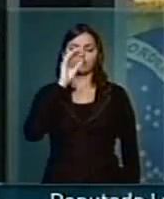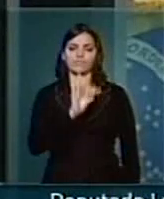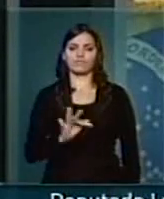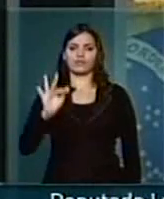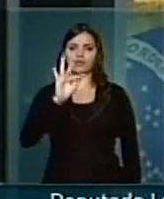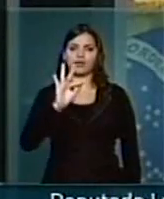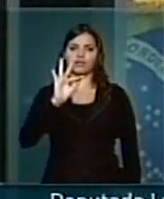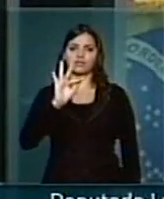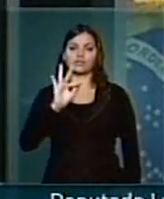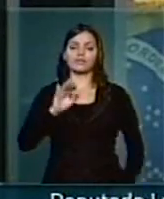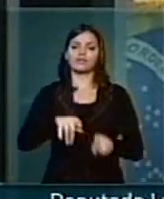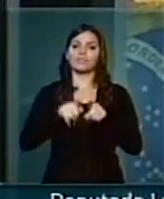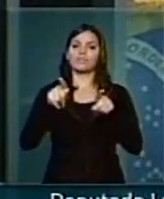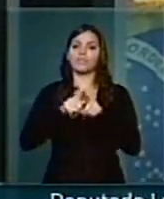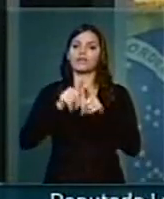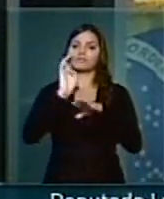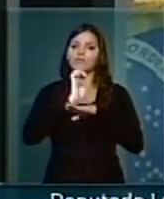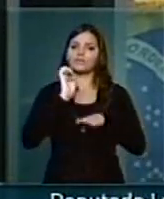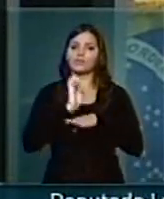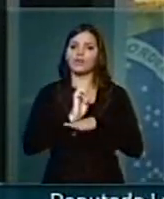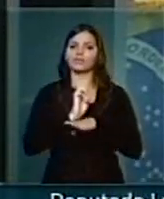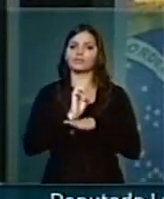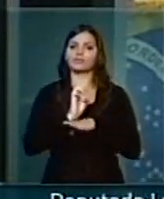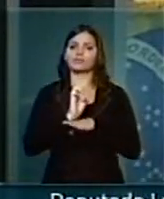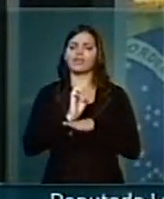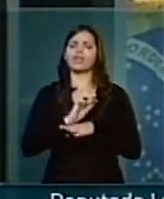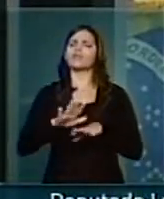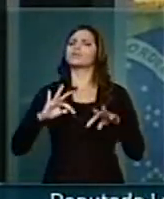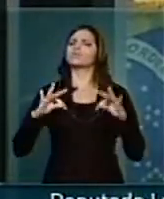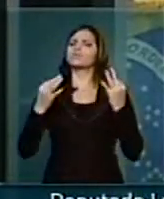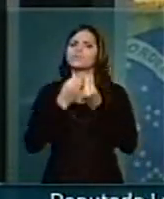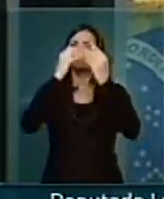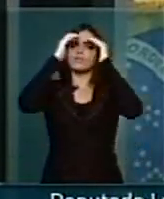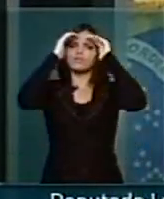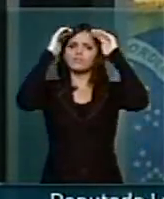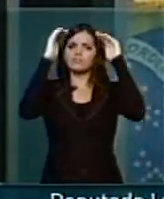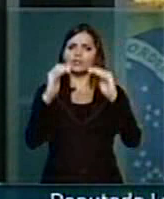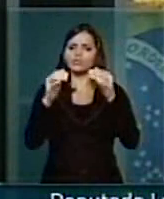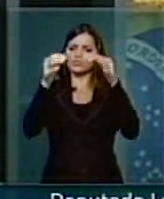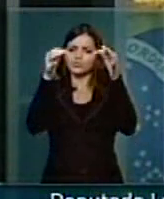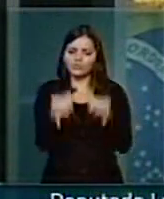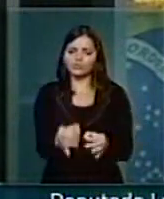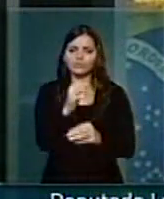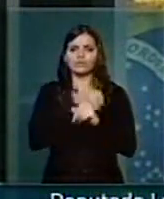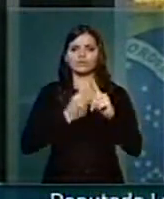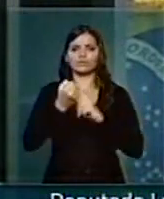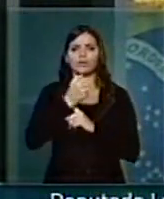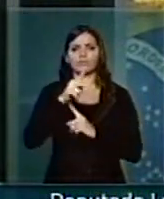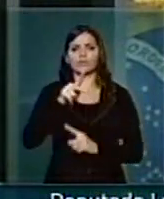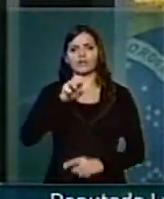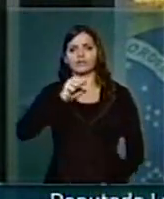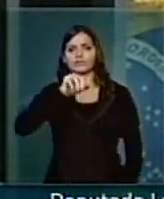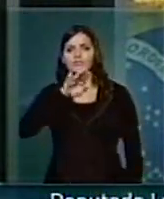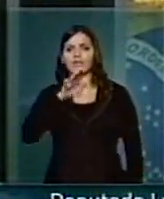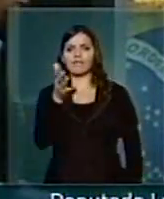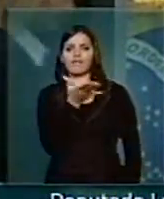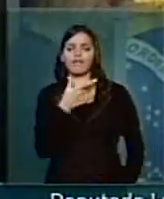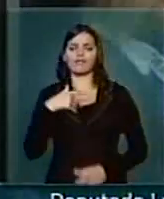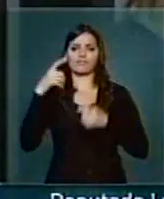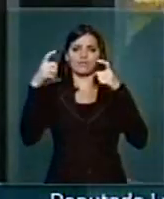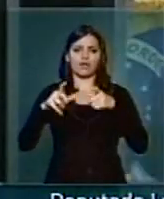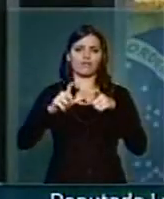presidentes da República. É com essa visão de respeito, solidariedade e justiça social que o PSB busca seu espaço